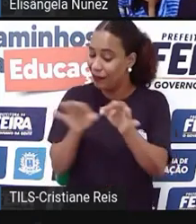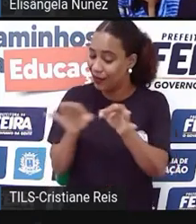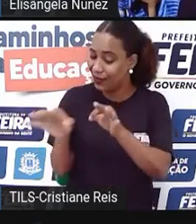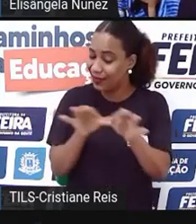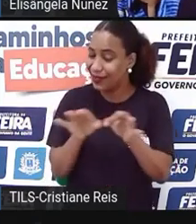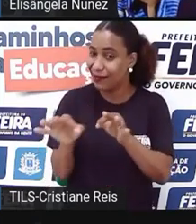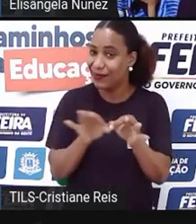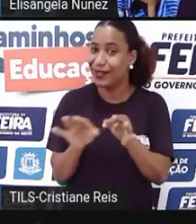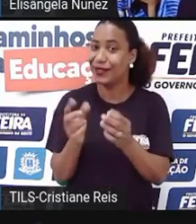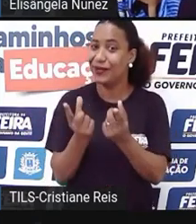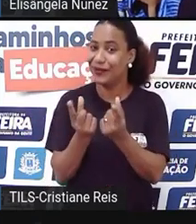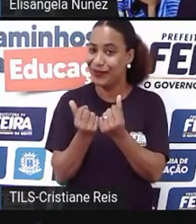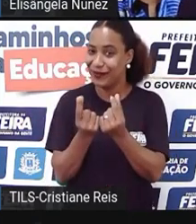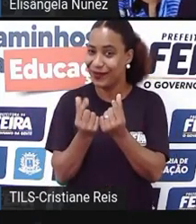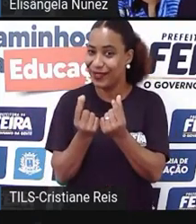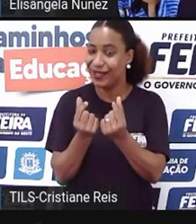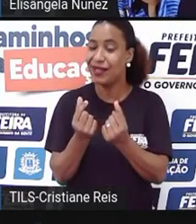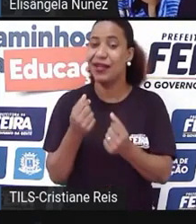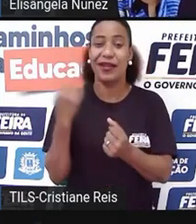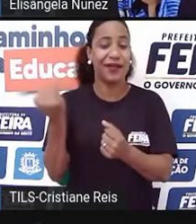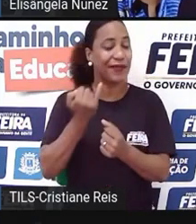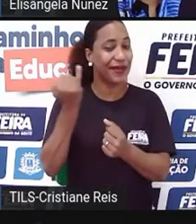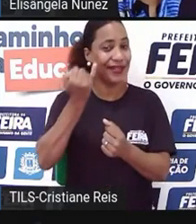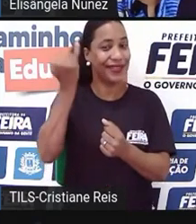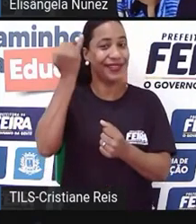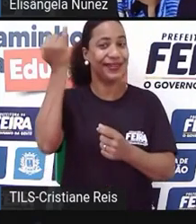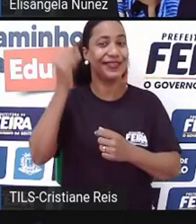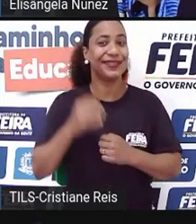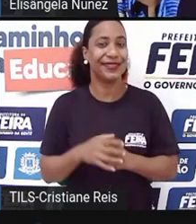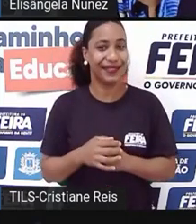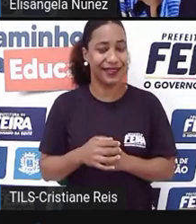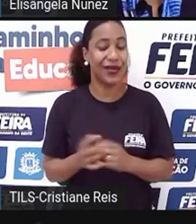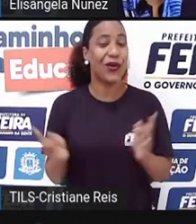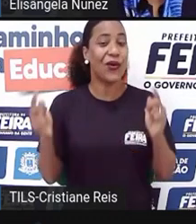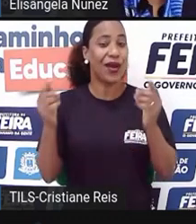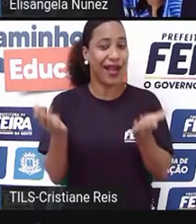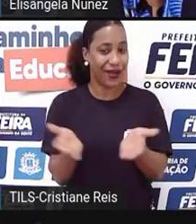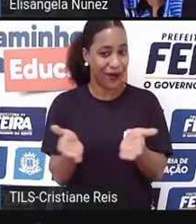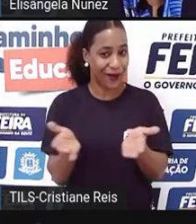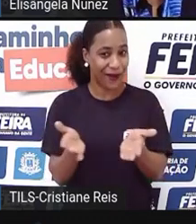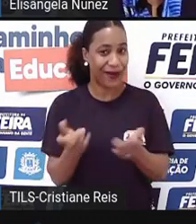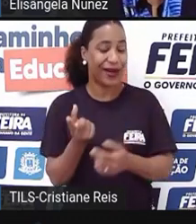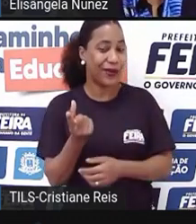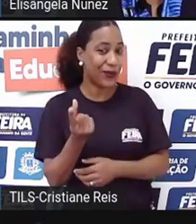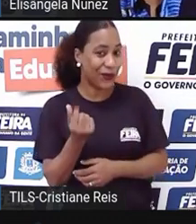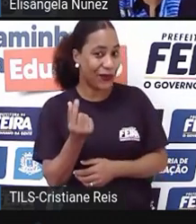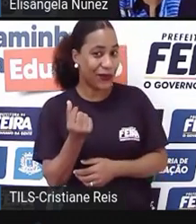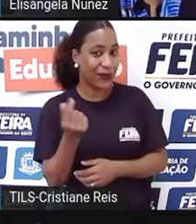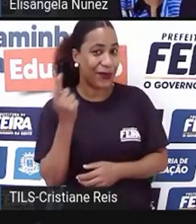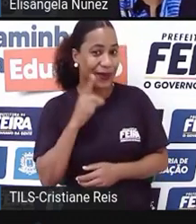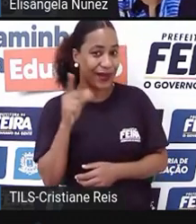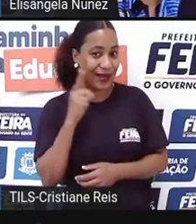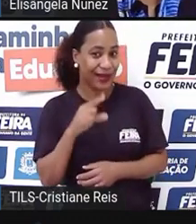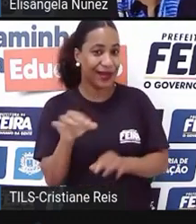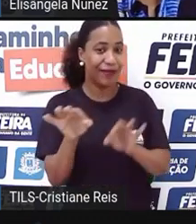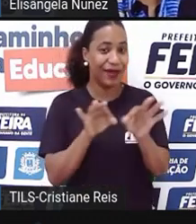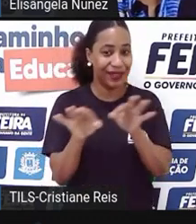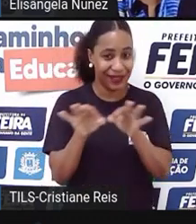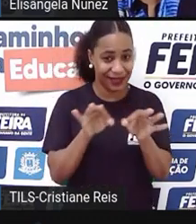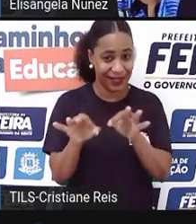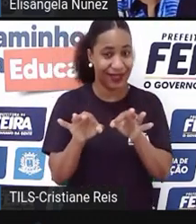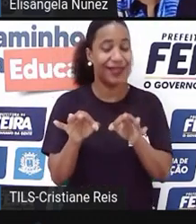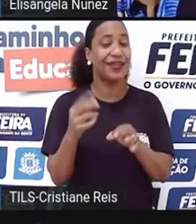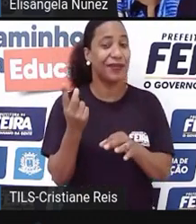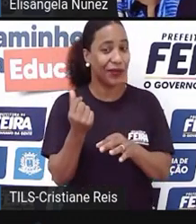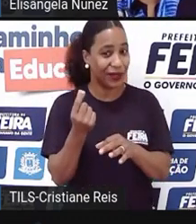tudo, porque o que eu ganho hoje, eu tenho que fazer um planejamento, porque se faltar amanhã, eu tenho que ter uma compensação.